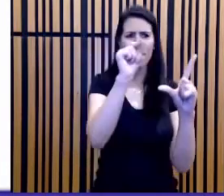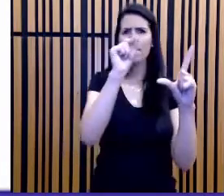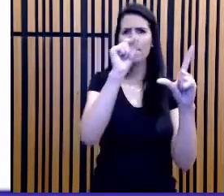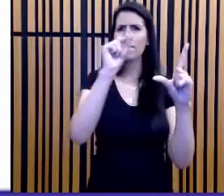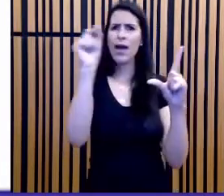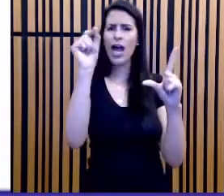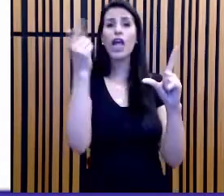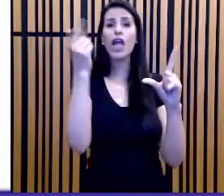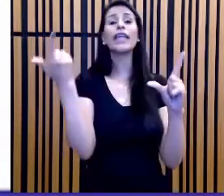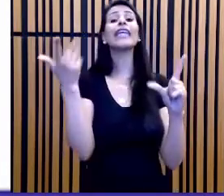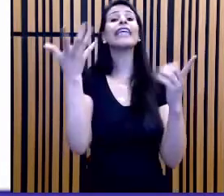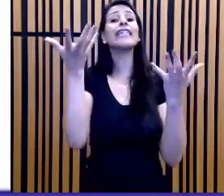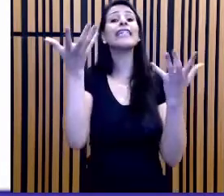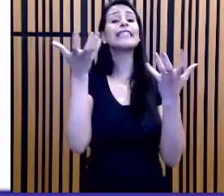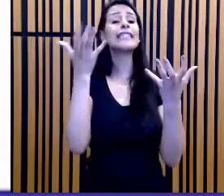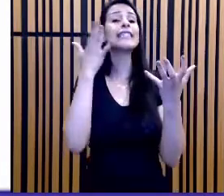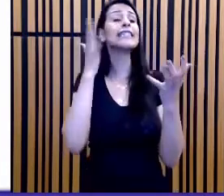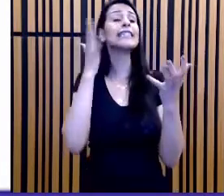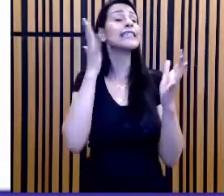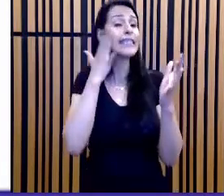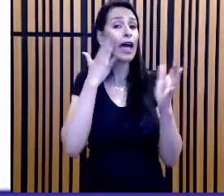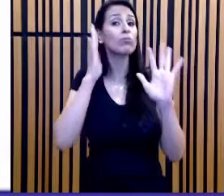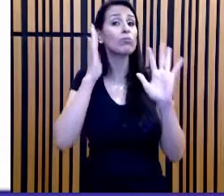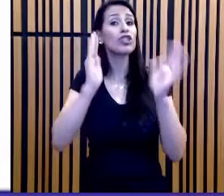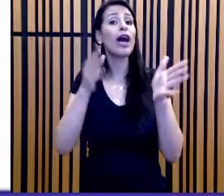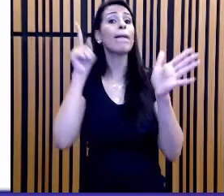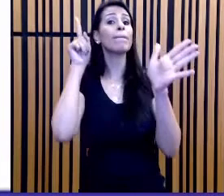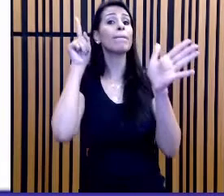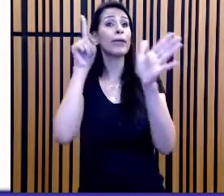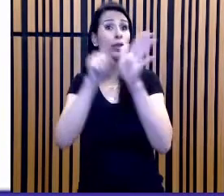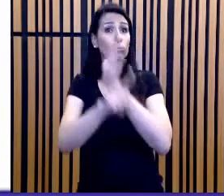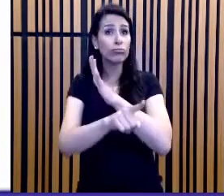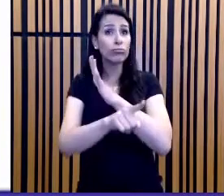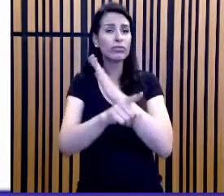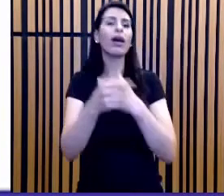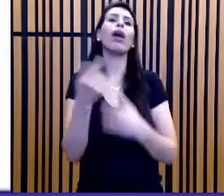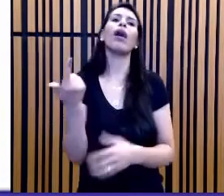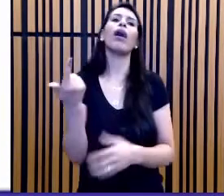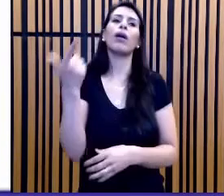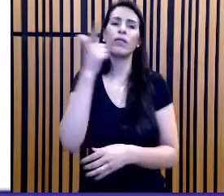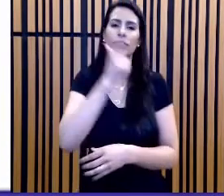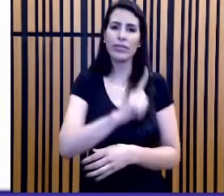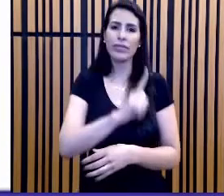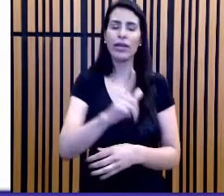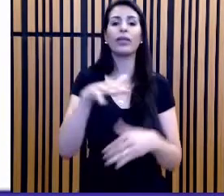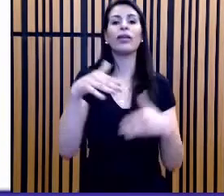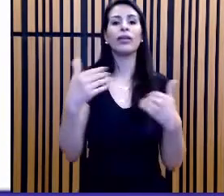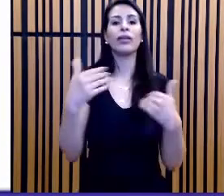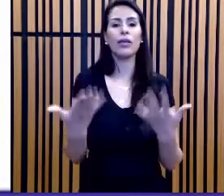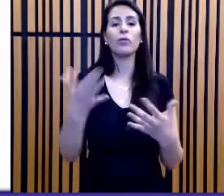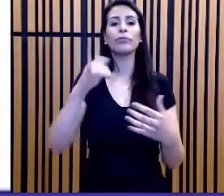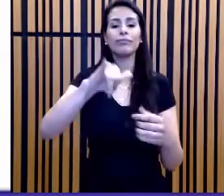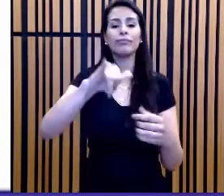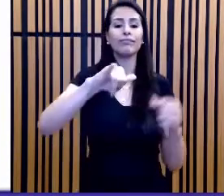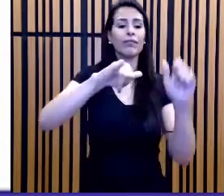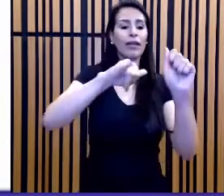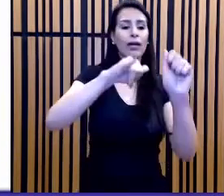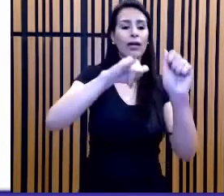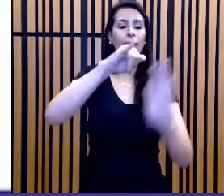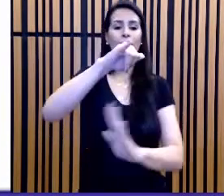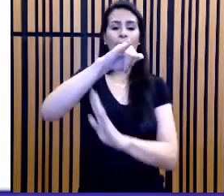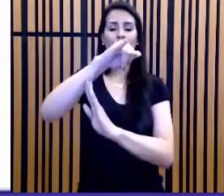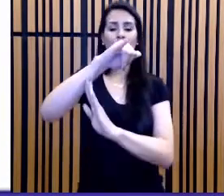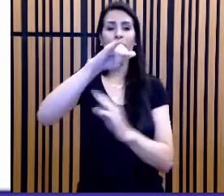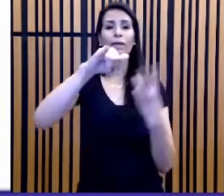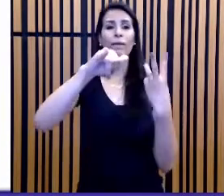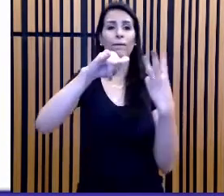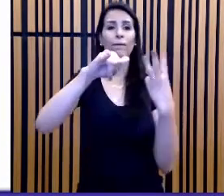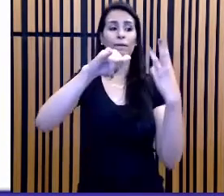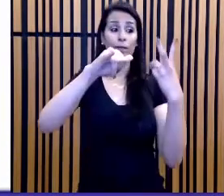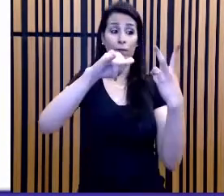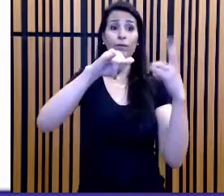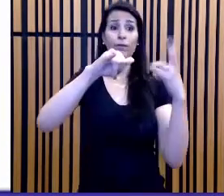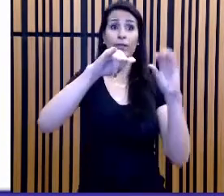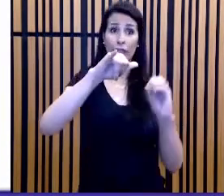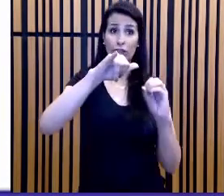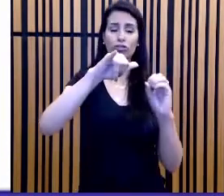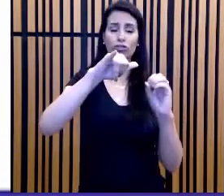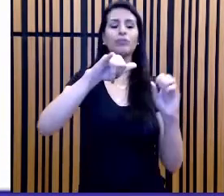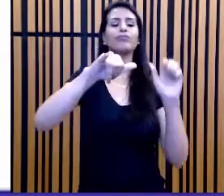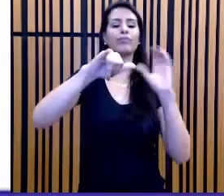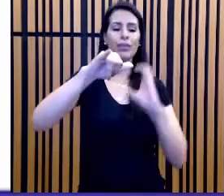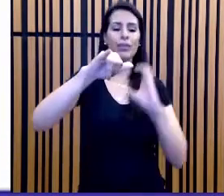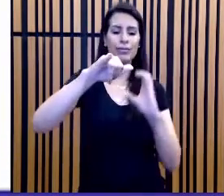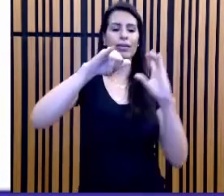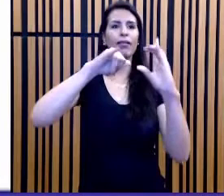questão, você já sabe, o comprimento AB, do nariz à cauda, é 20 metros, que a envergadura CD é 60 metros, e que a